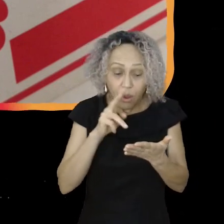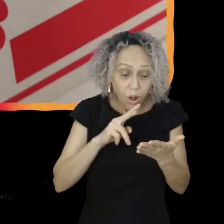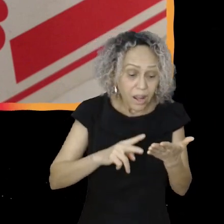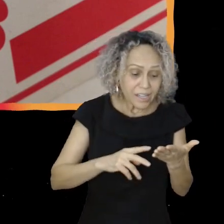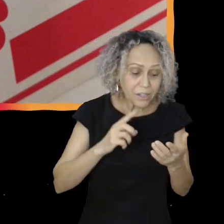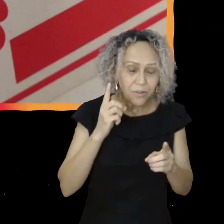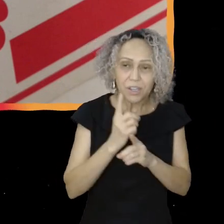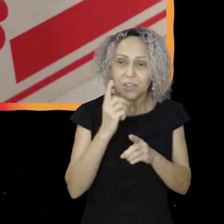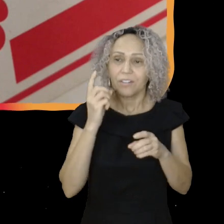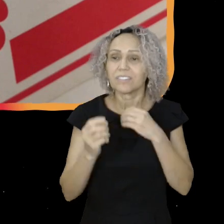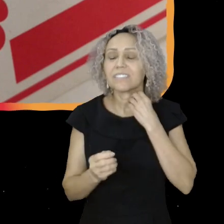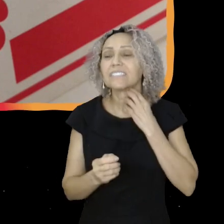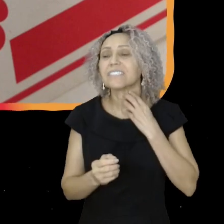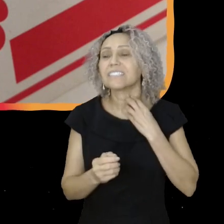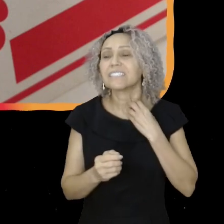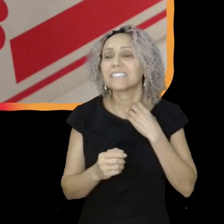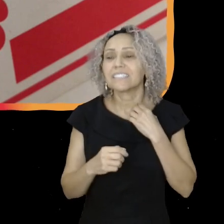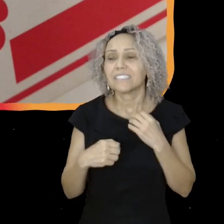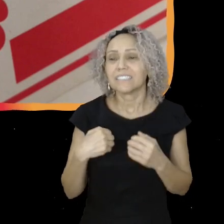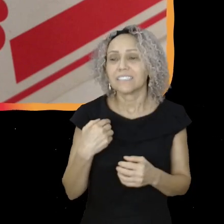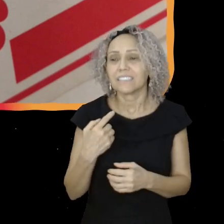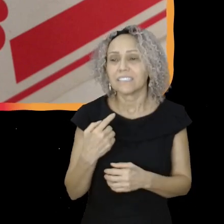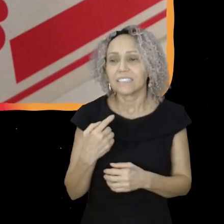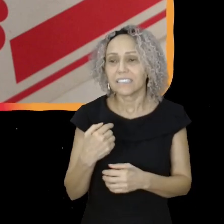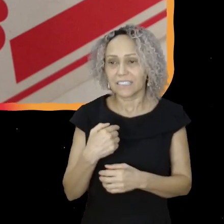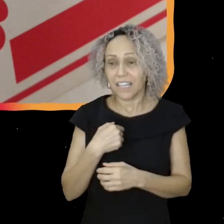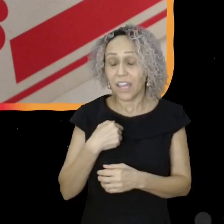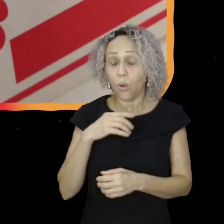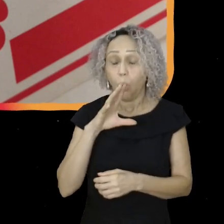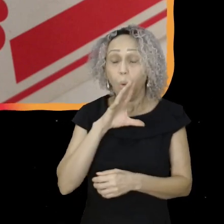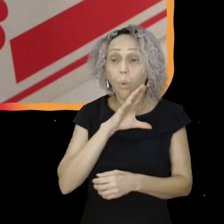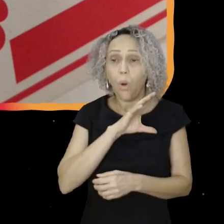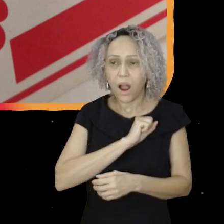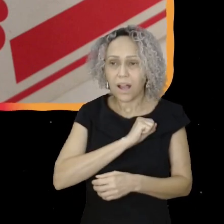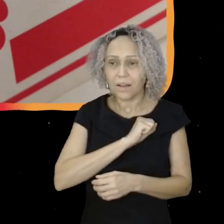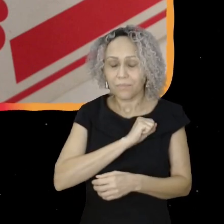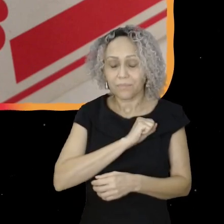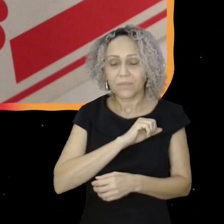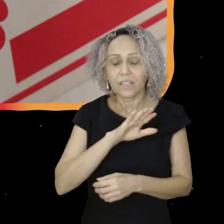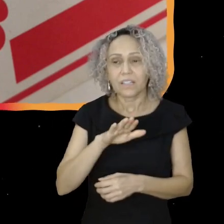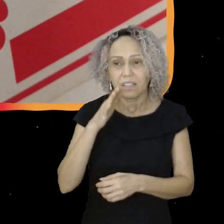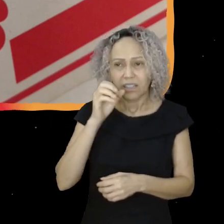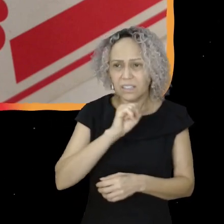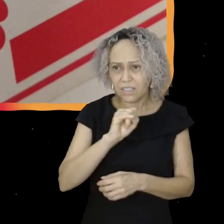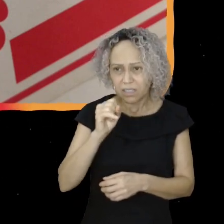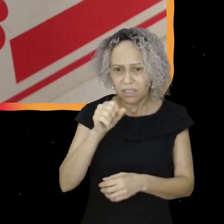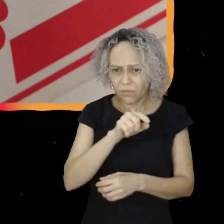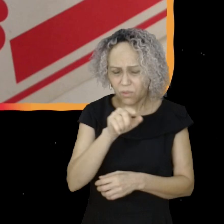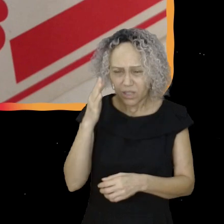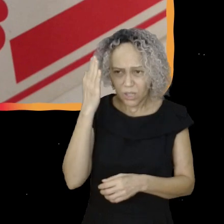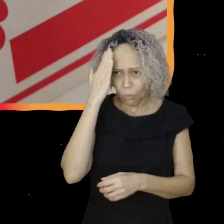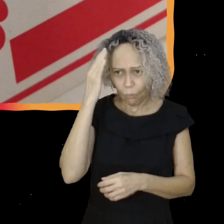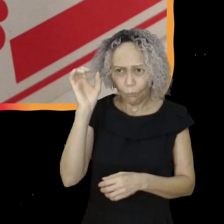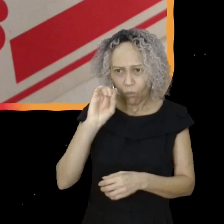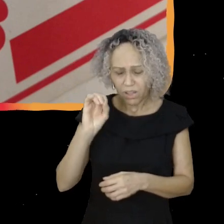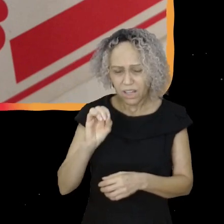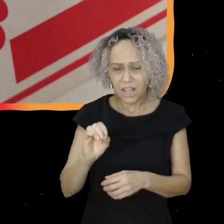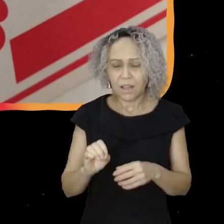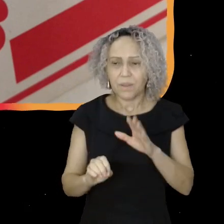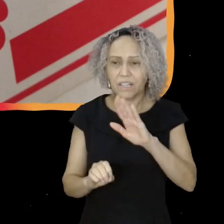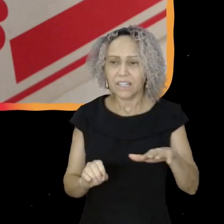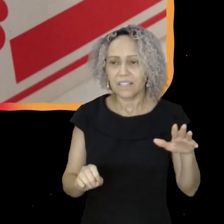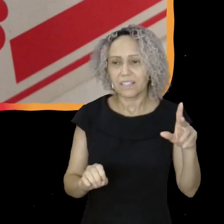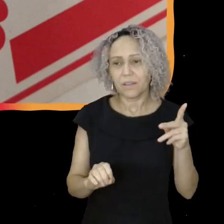uma campanha do final dos anos 90. Eu amo. E para quem não sabe, como o Criança Petistas é muita cultura,